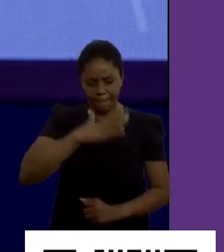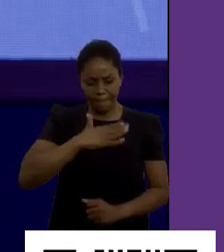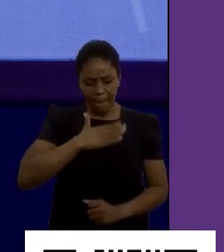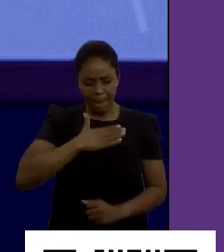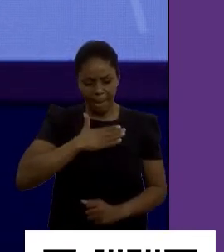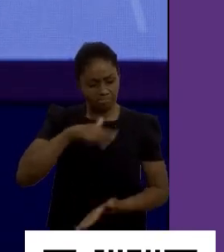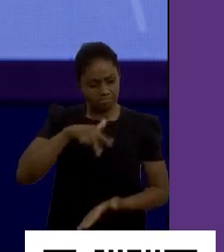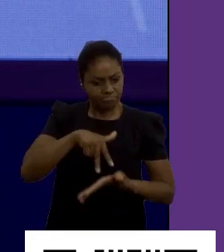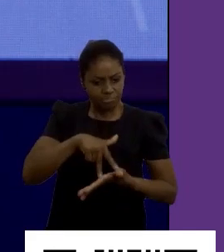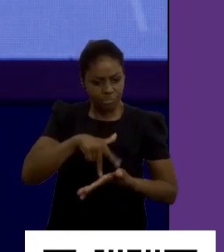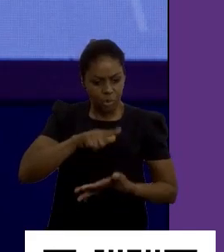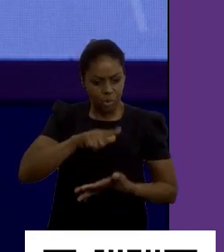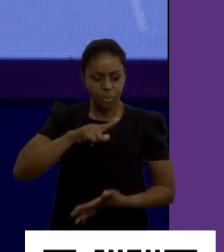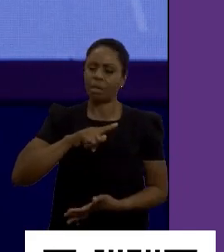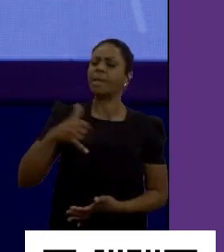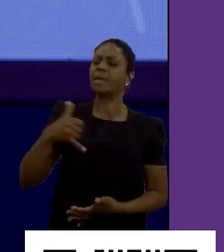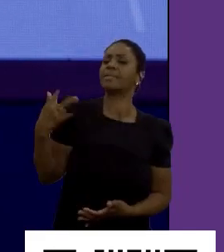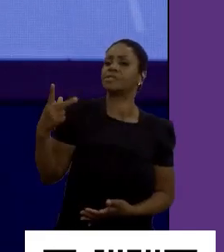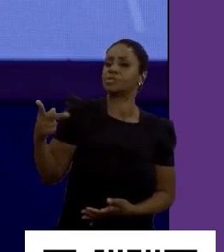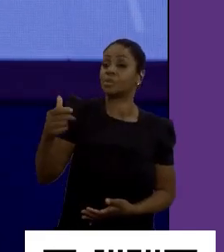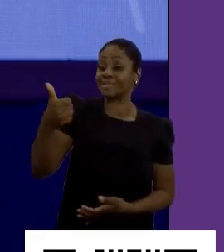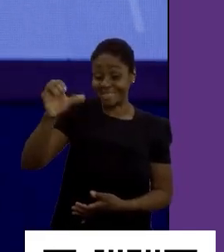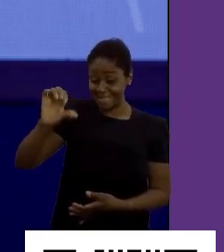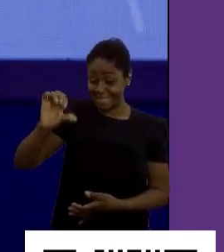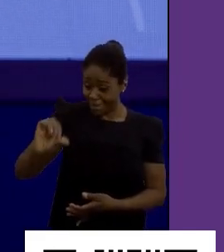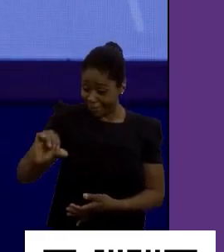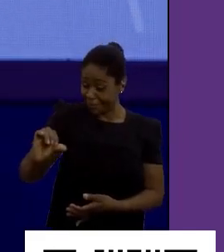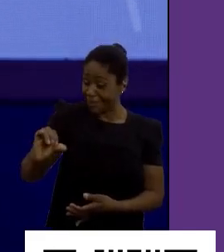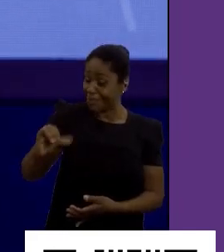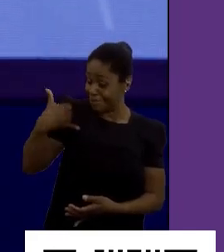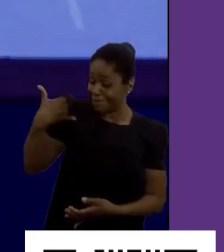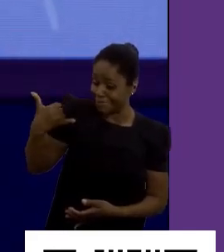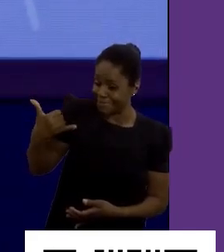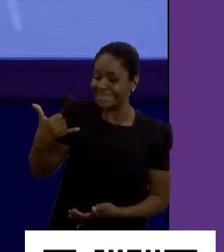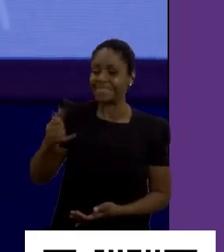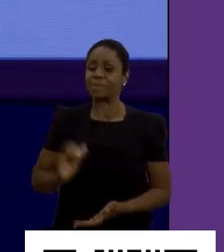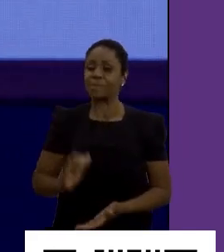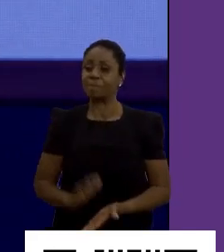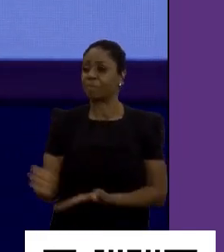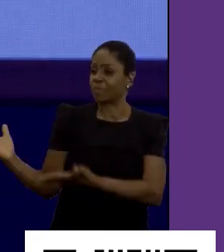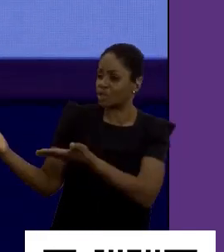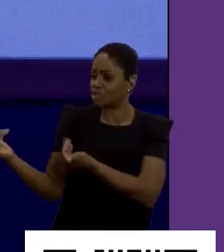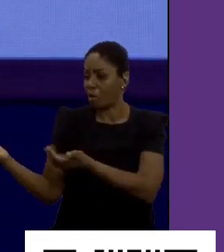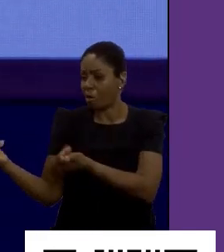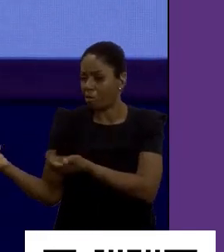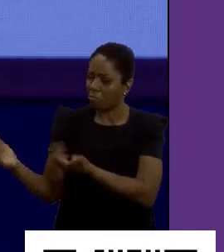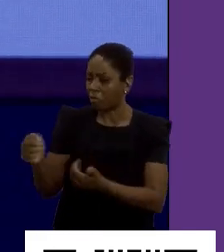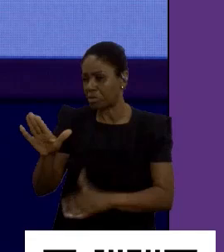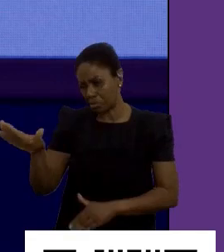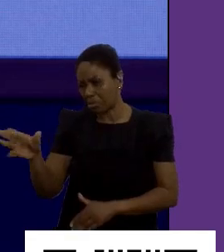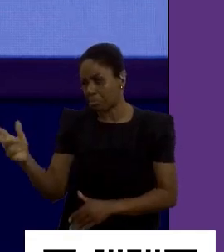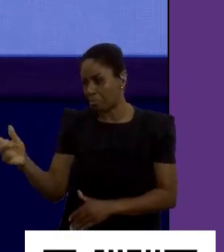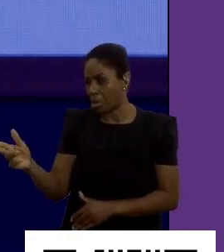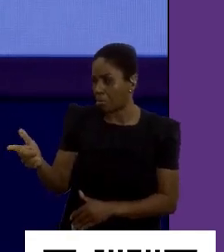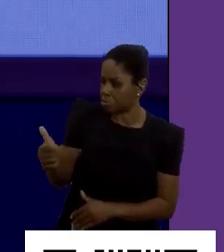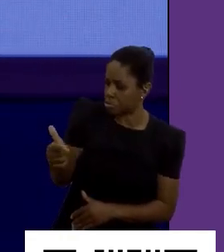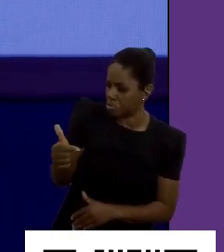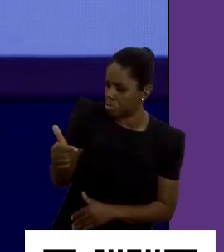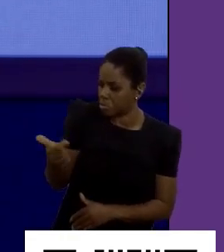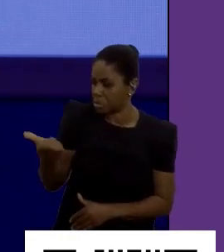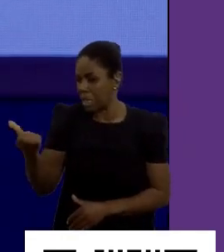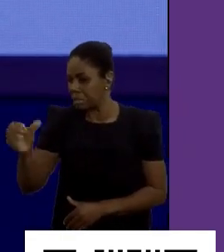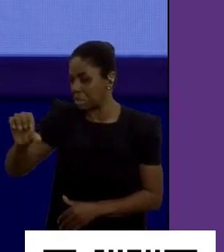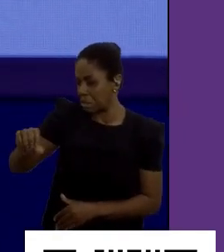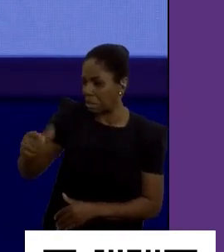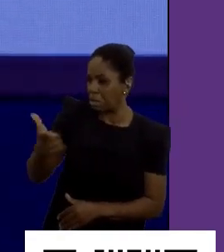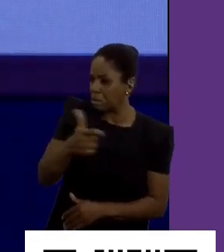presente. Qual a sua idade? Tenho 19. 19 anos. O jovem de 12 a 19, ou a 20, ou a 22,